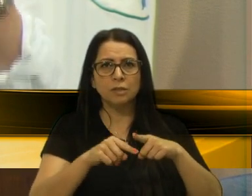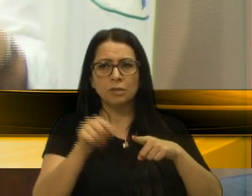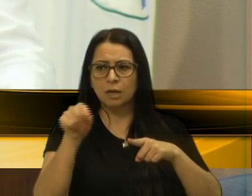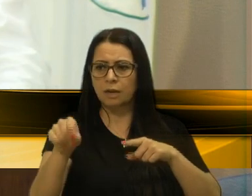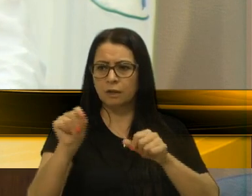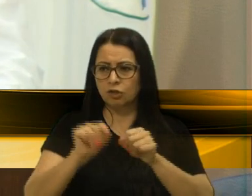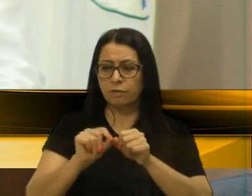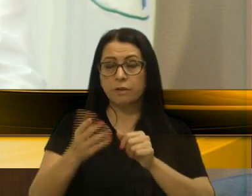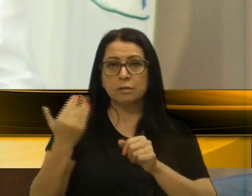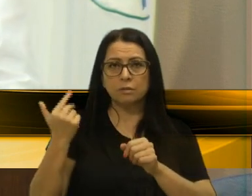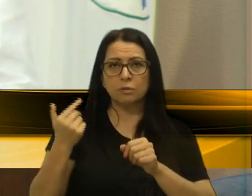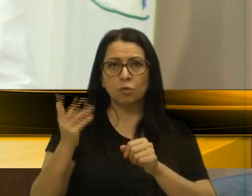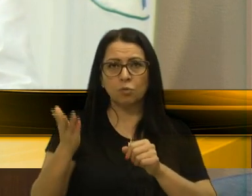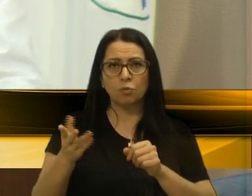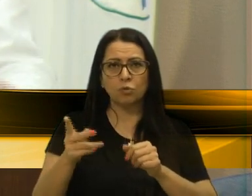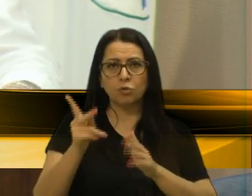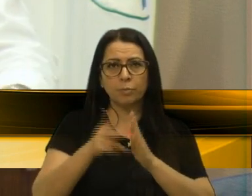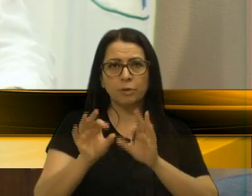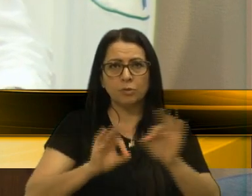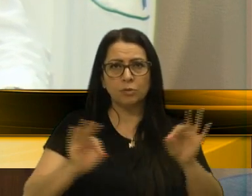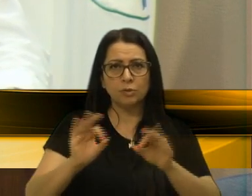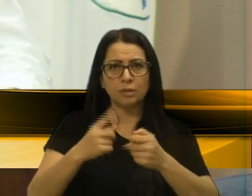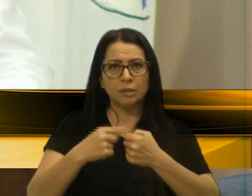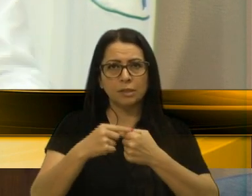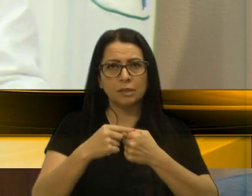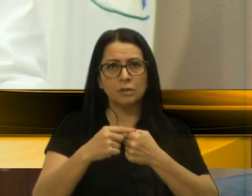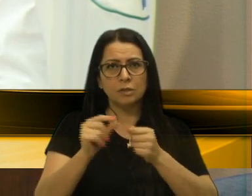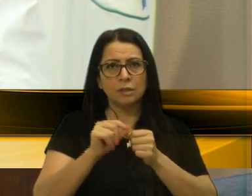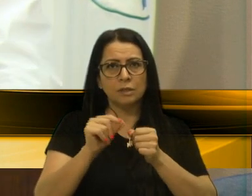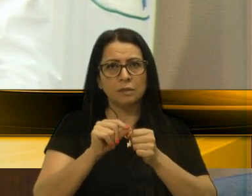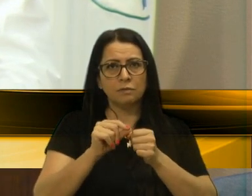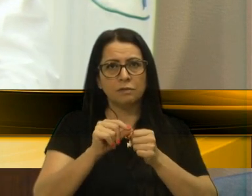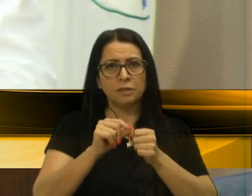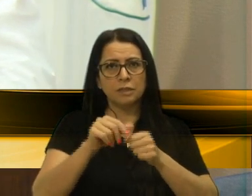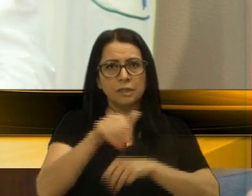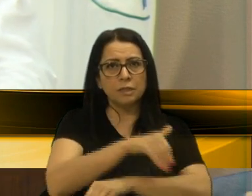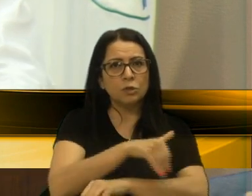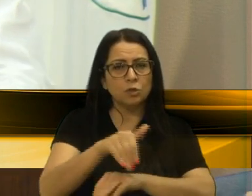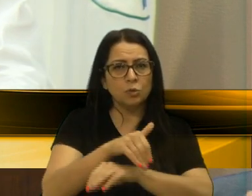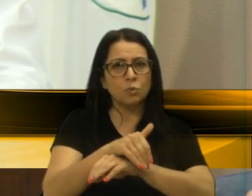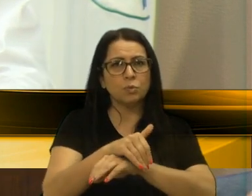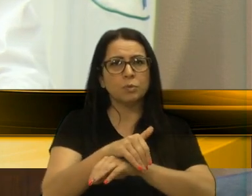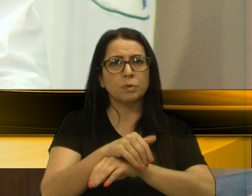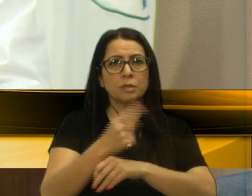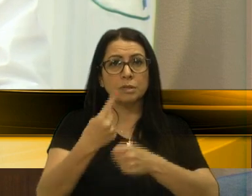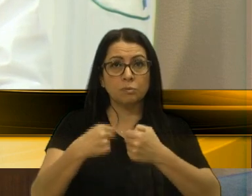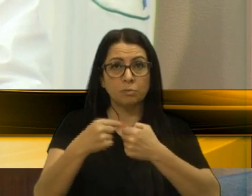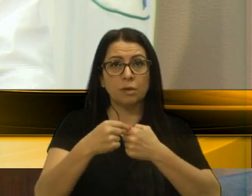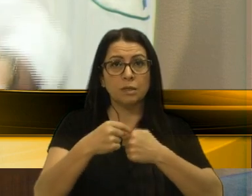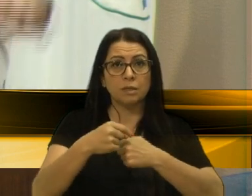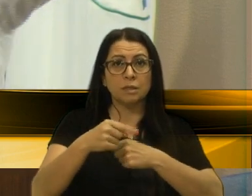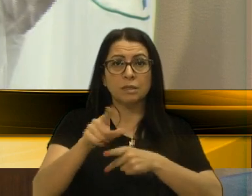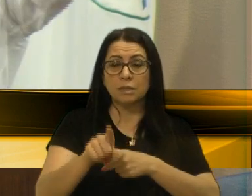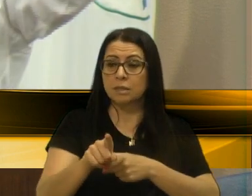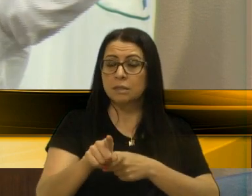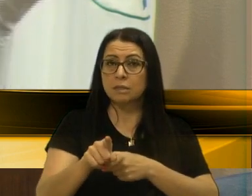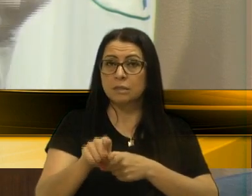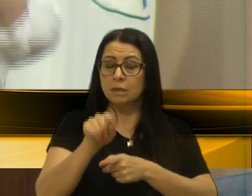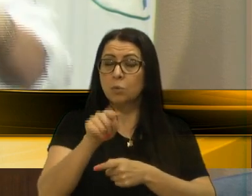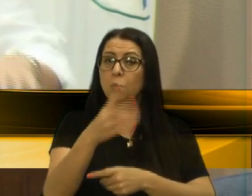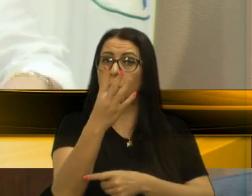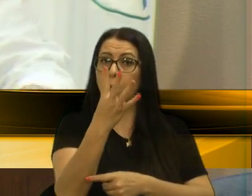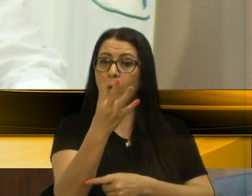instaladas. O atual plano diretor estabelece que as ruas municipais, as estradas municipais, são